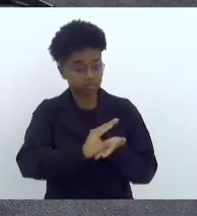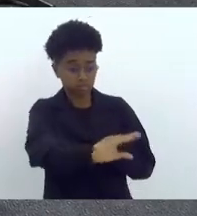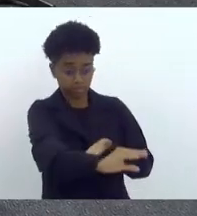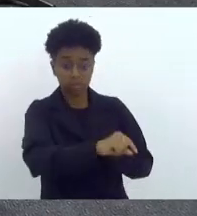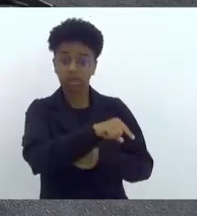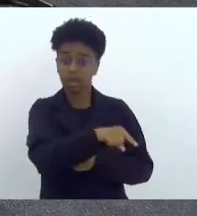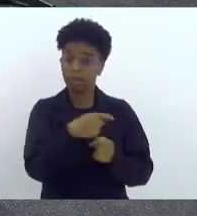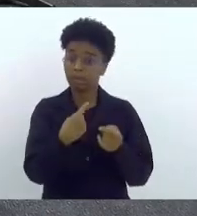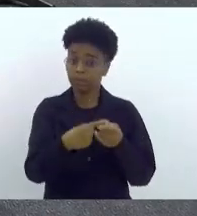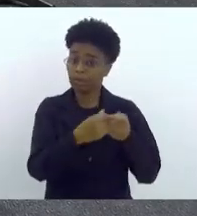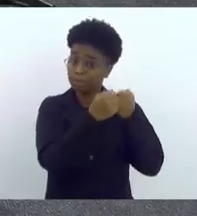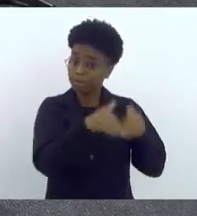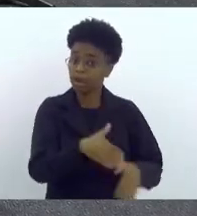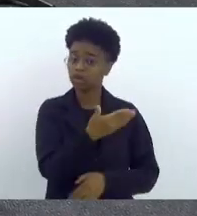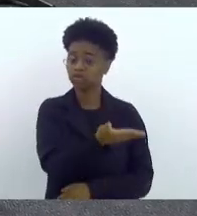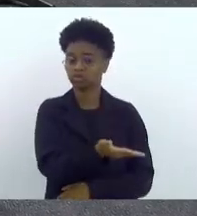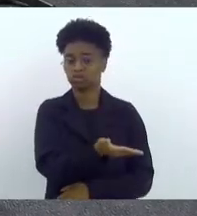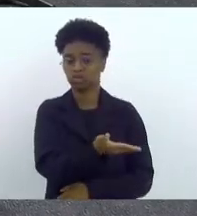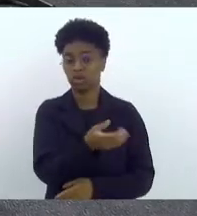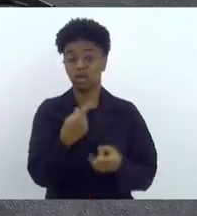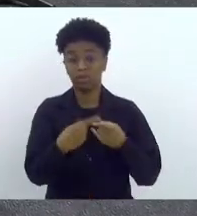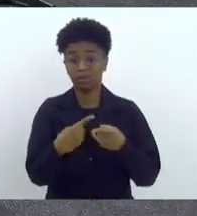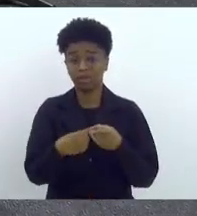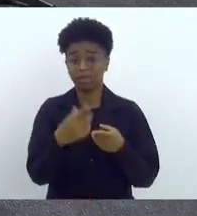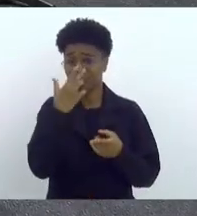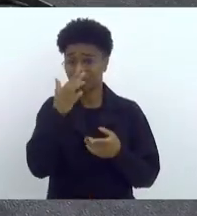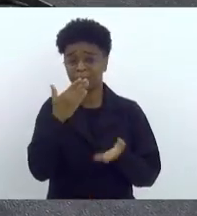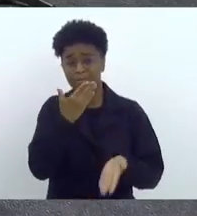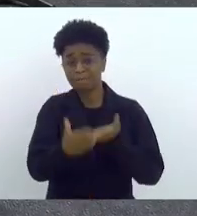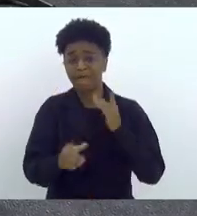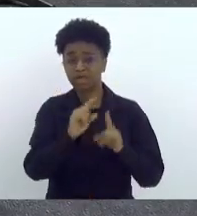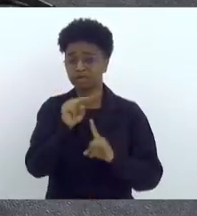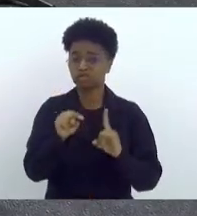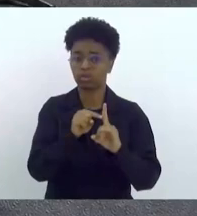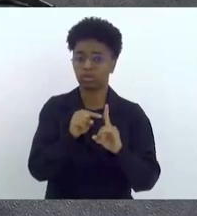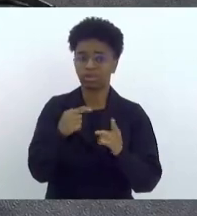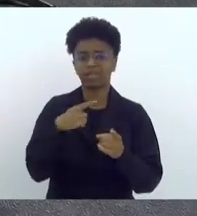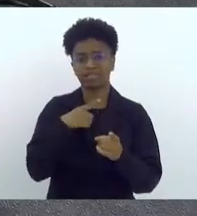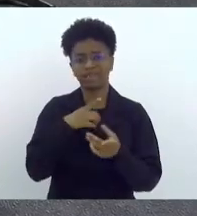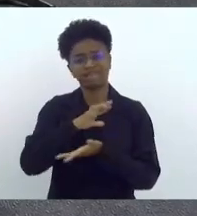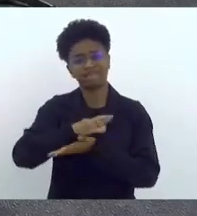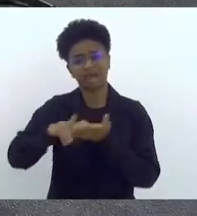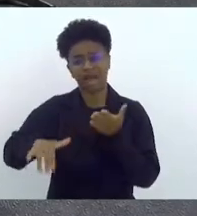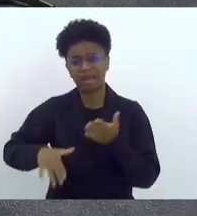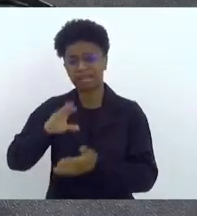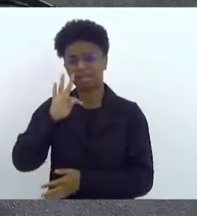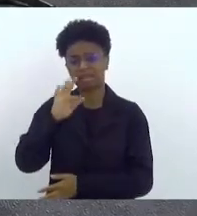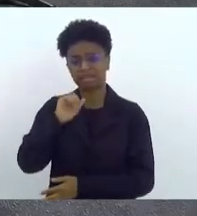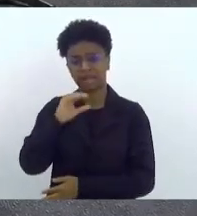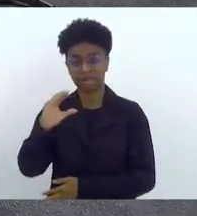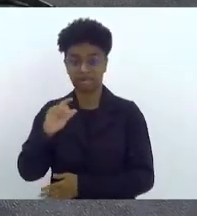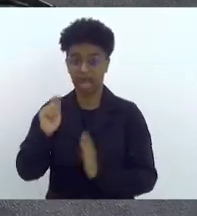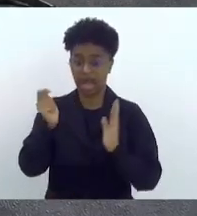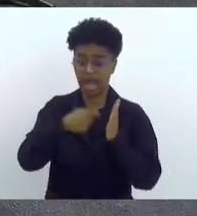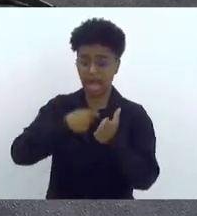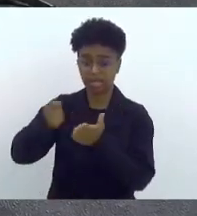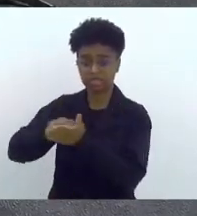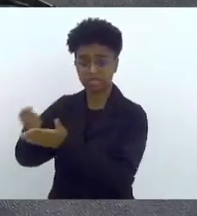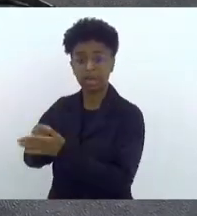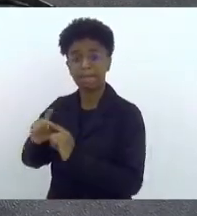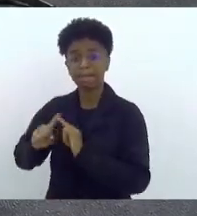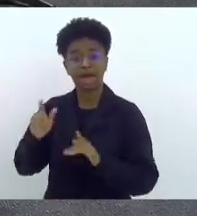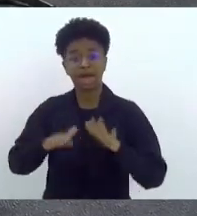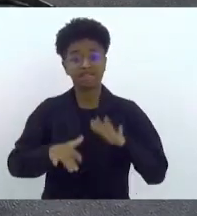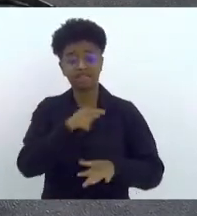atingido diretamente, porque senão perde o propósito. A gente tem vários TAC que são assinados e, por muitas vezes, aquele que está na